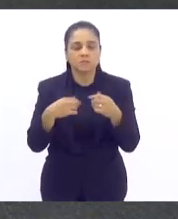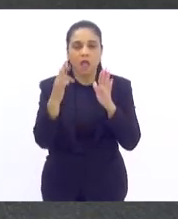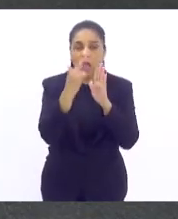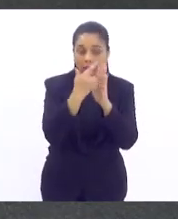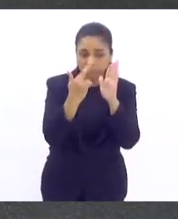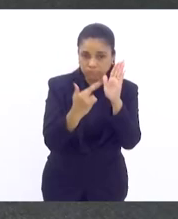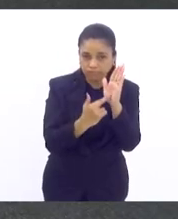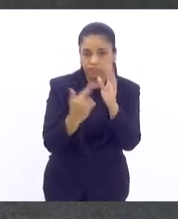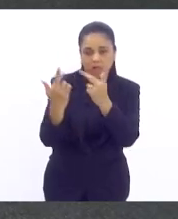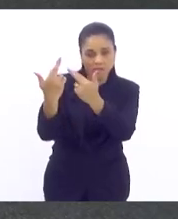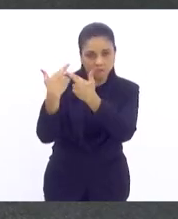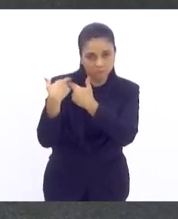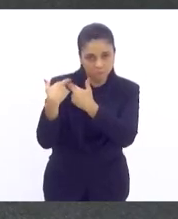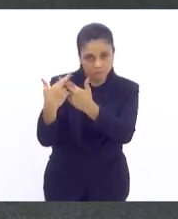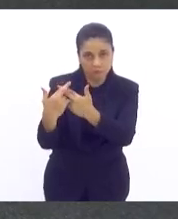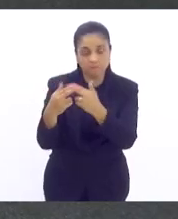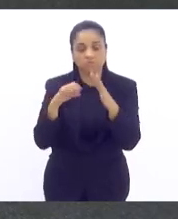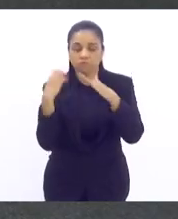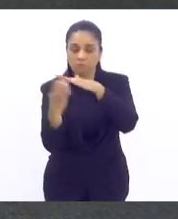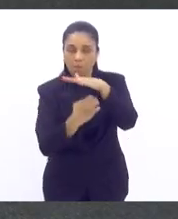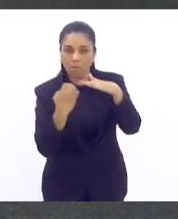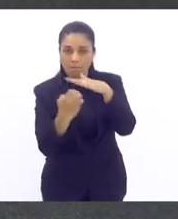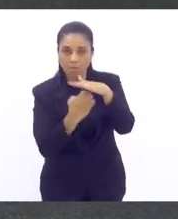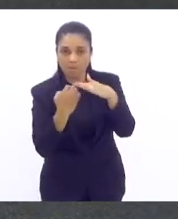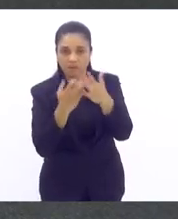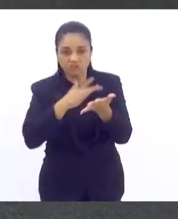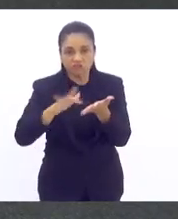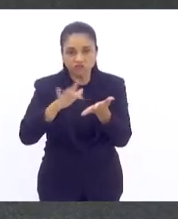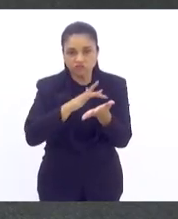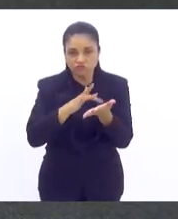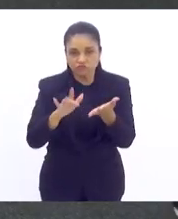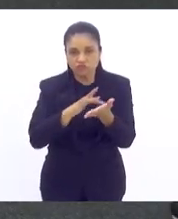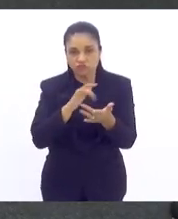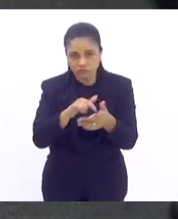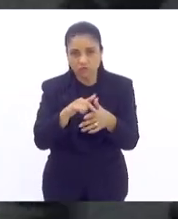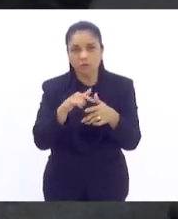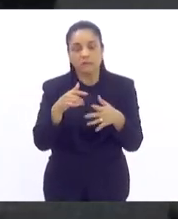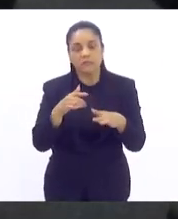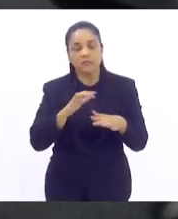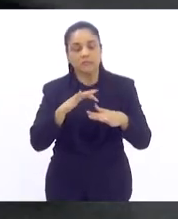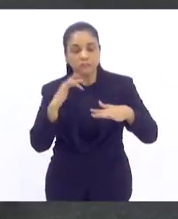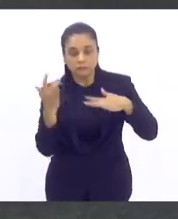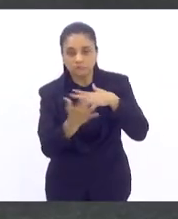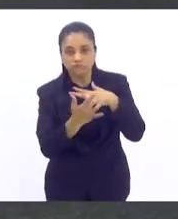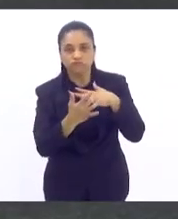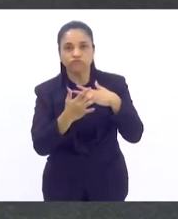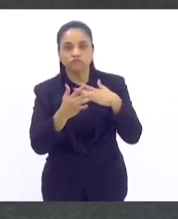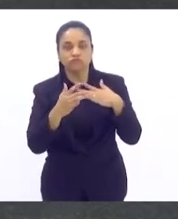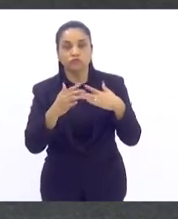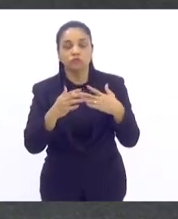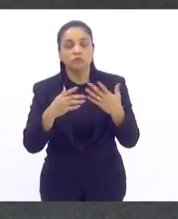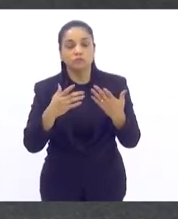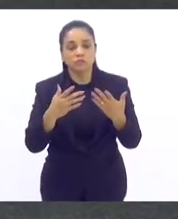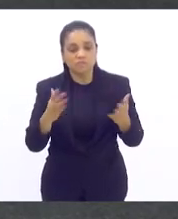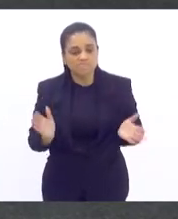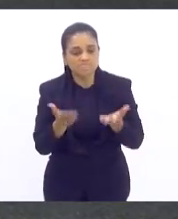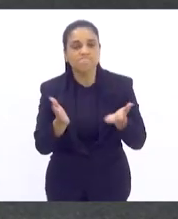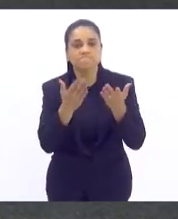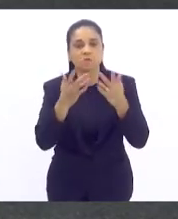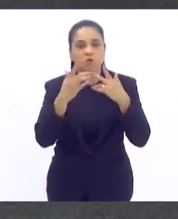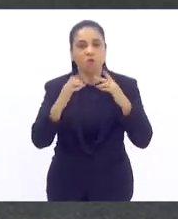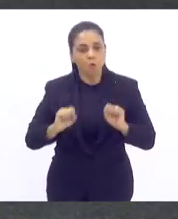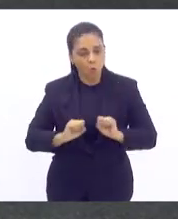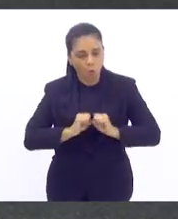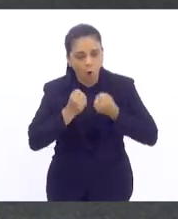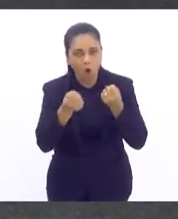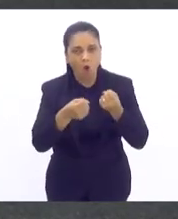responsabilidades das empresas digitais sobre redes que estimulam discursos de ódio e ameaça nas redes sociais a